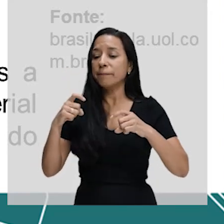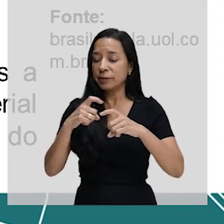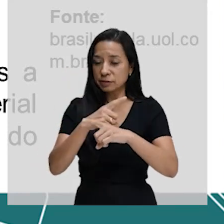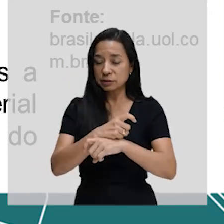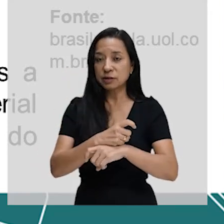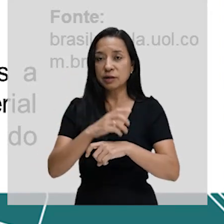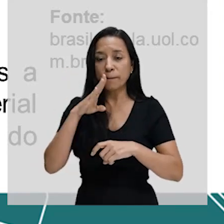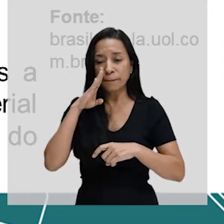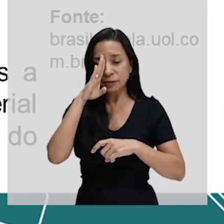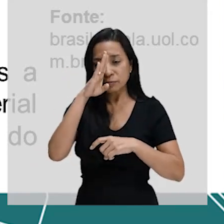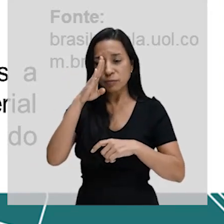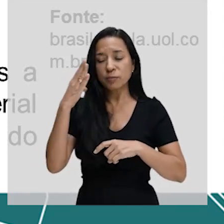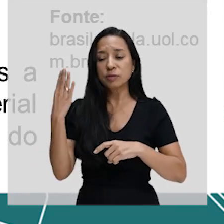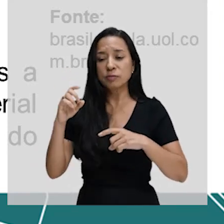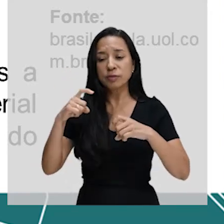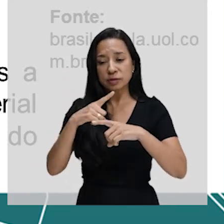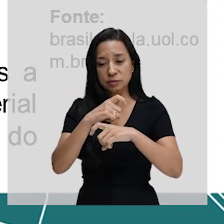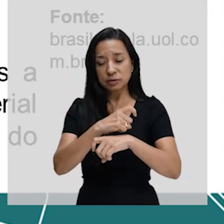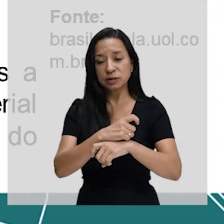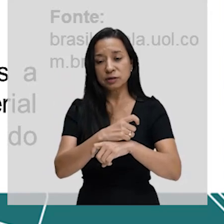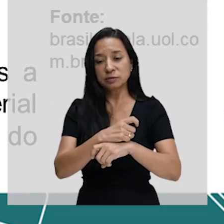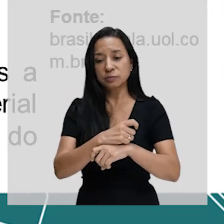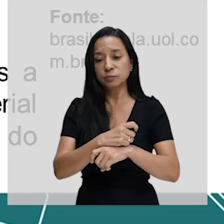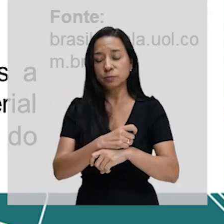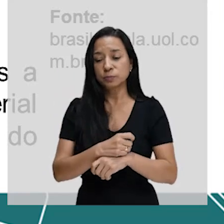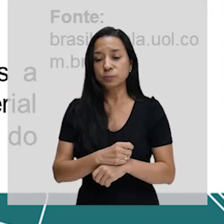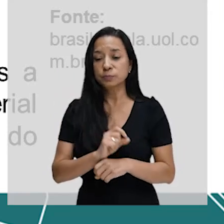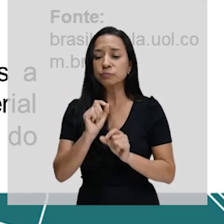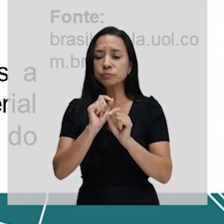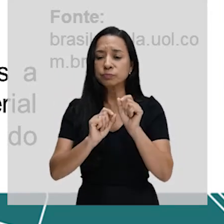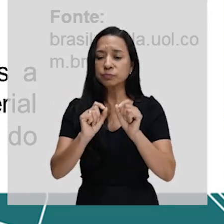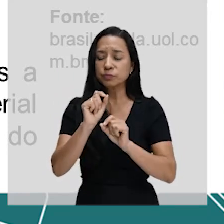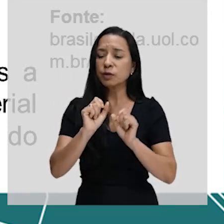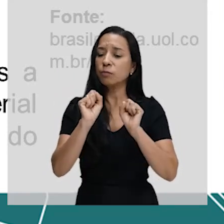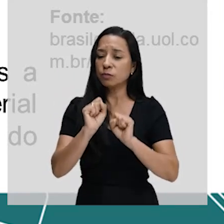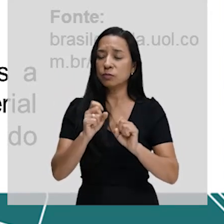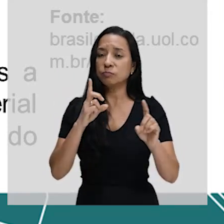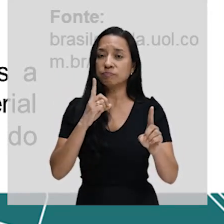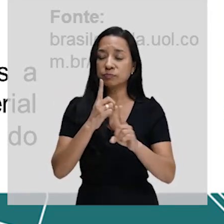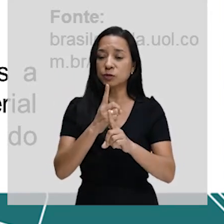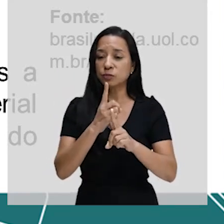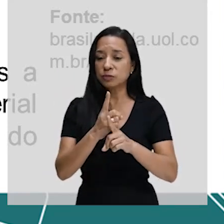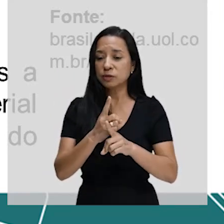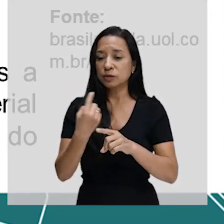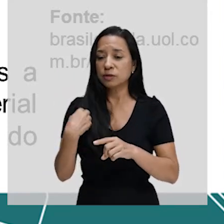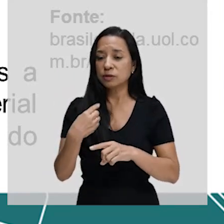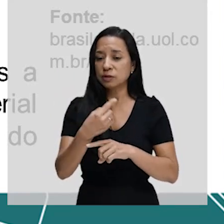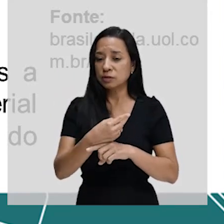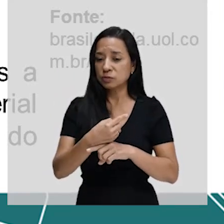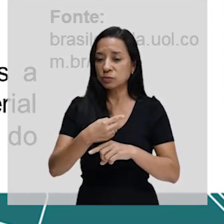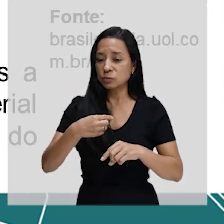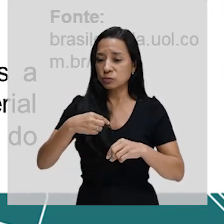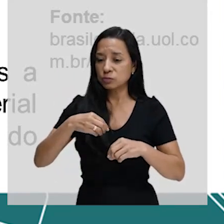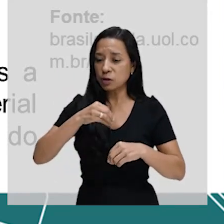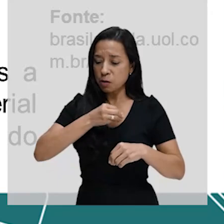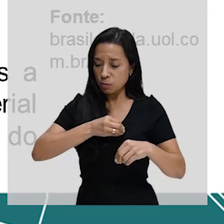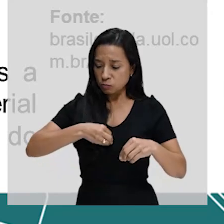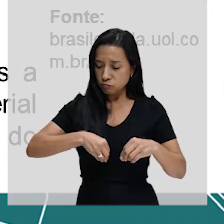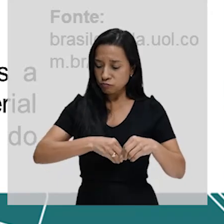no caso da bactéria, principalmente a bactéria que nós podemos encontrar na nossa flora intestinal.